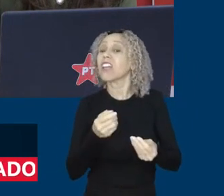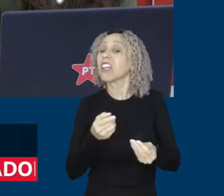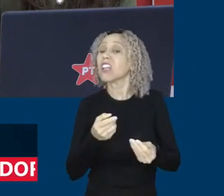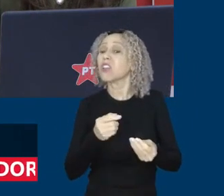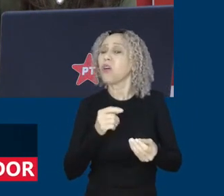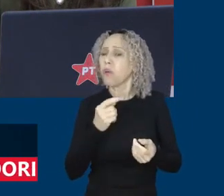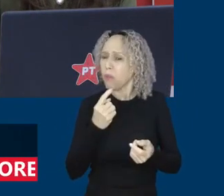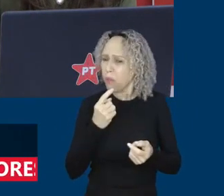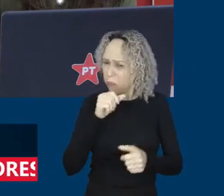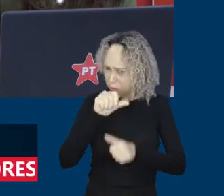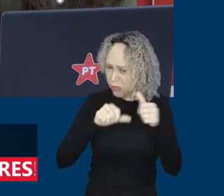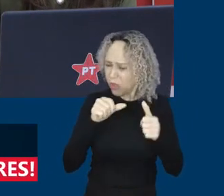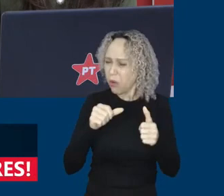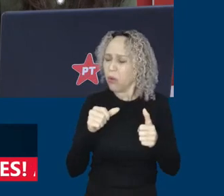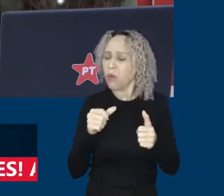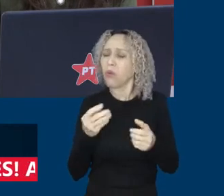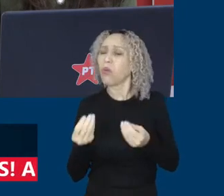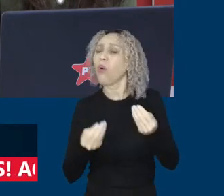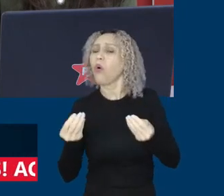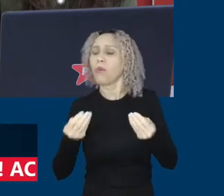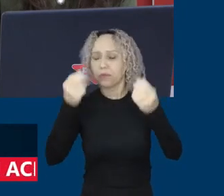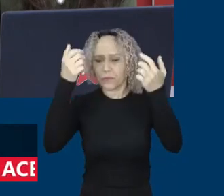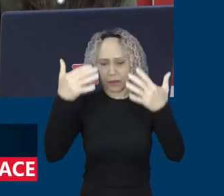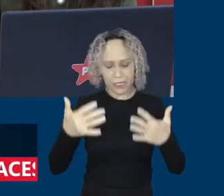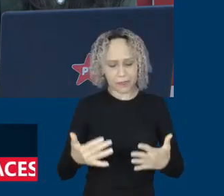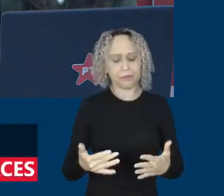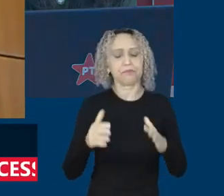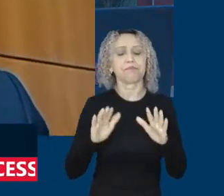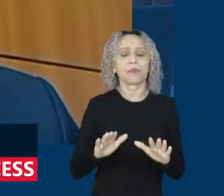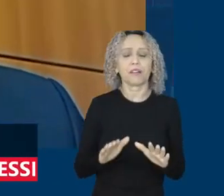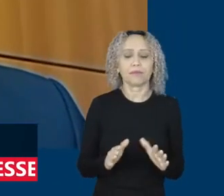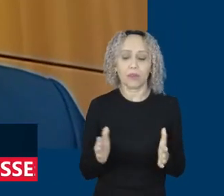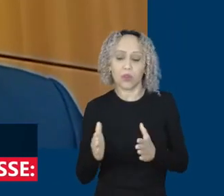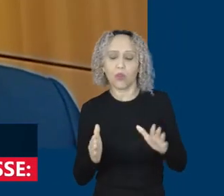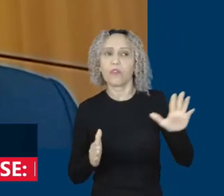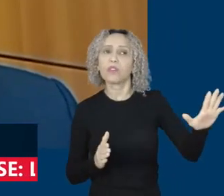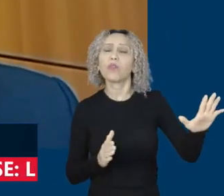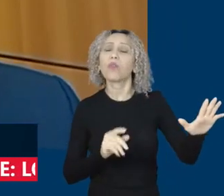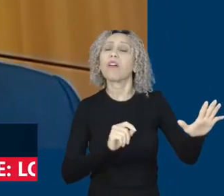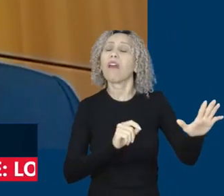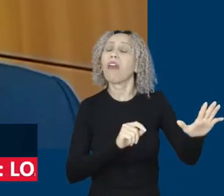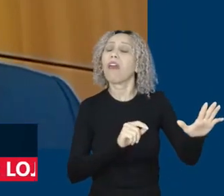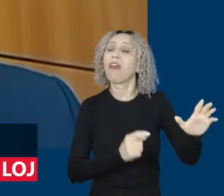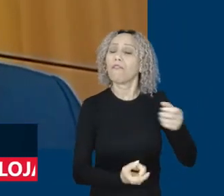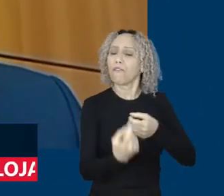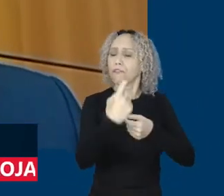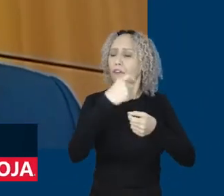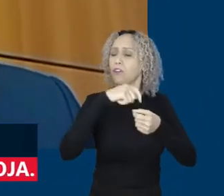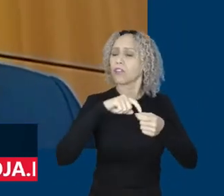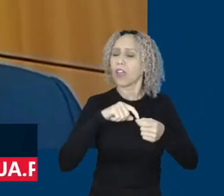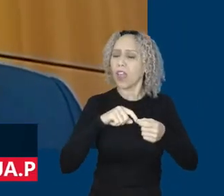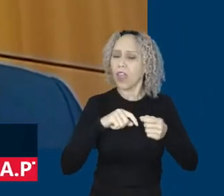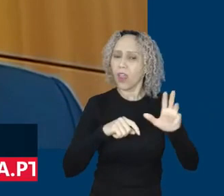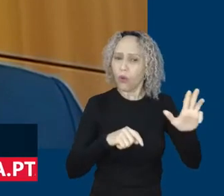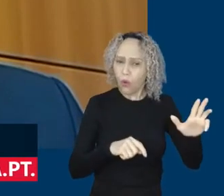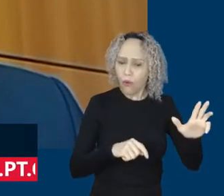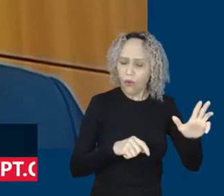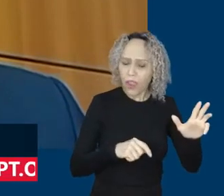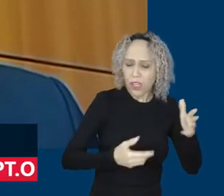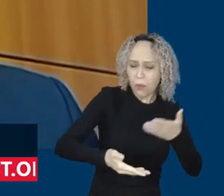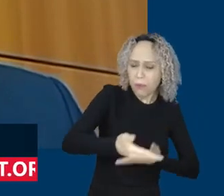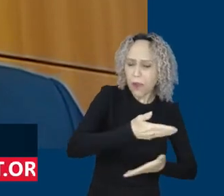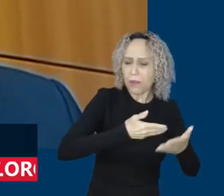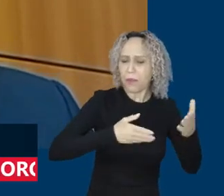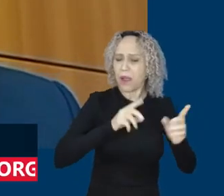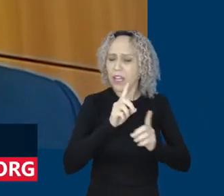Nós inauguramos um processo no início do governo Lula, que é a retomada do diálogo. Isso em todos os setores da sociedade